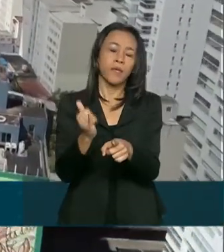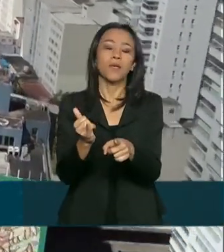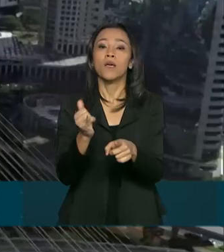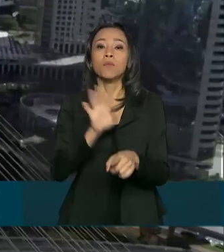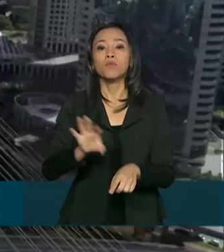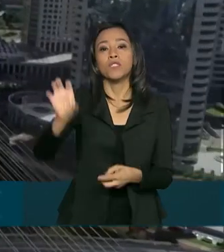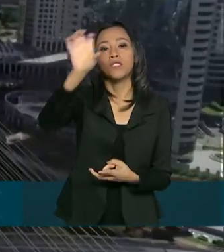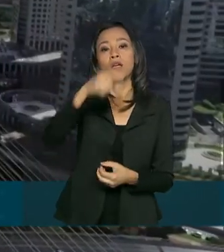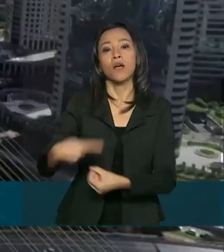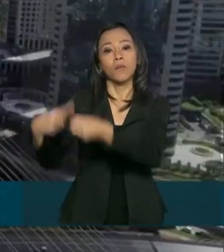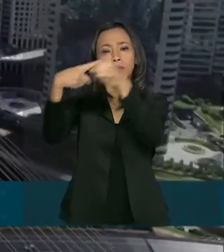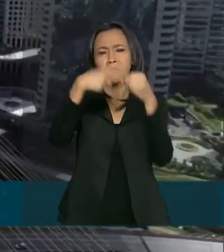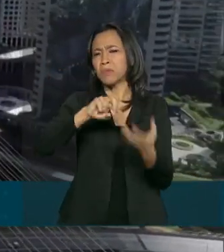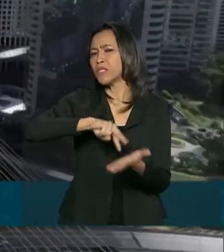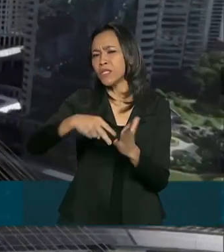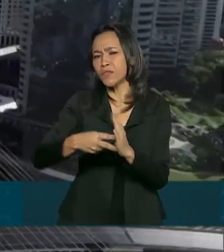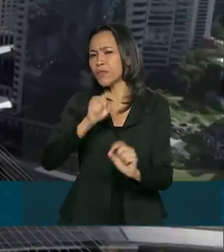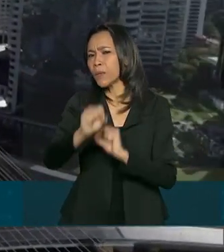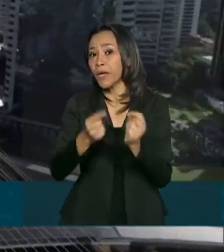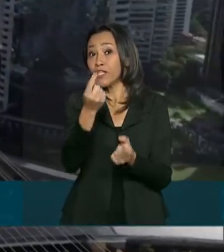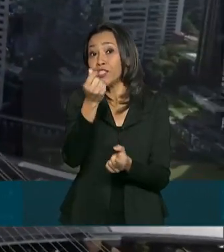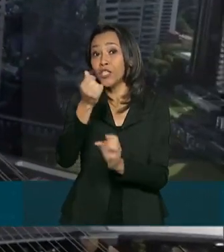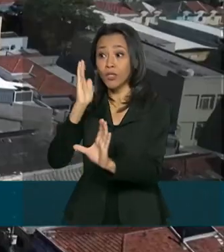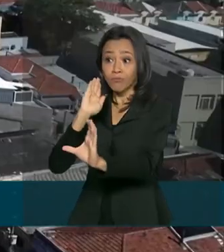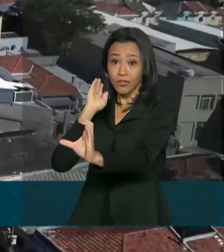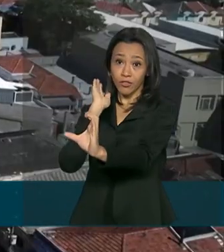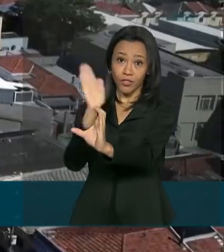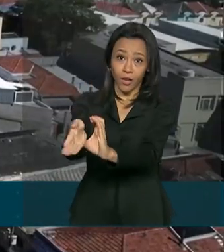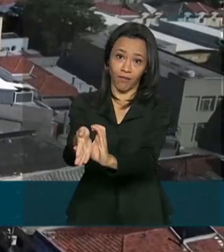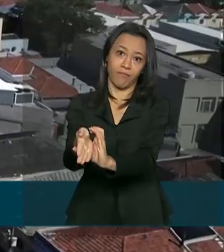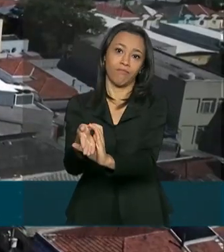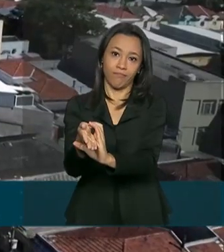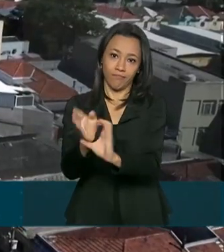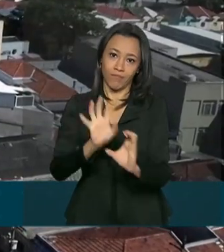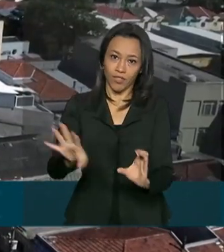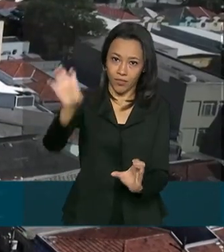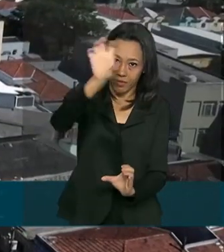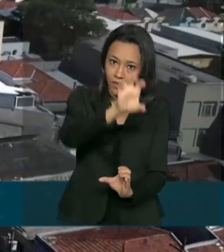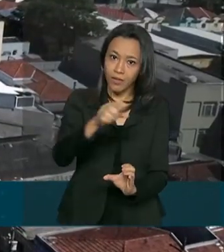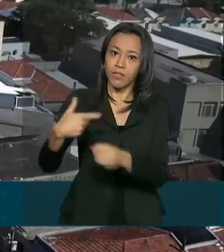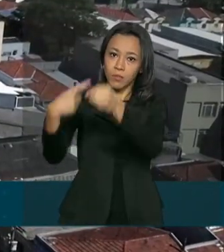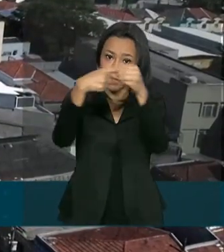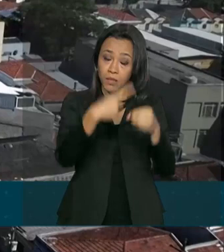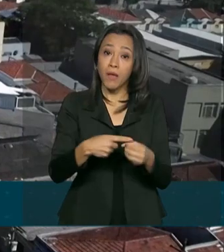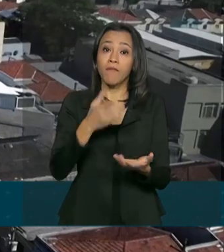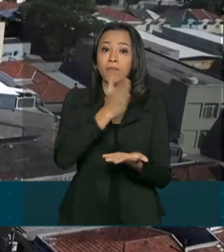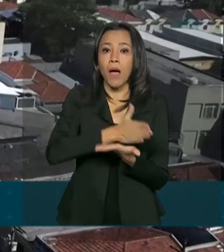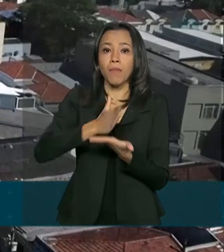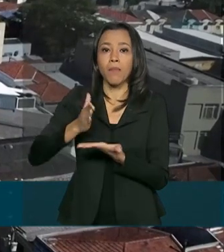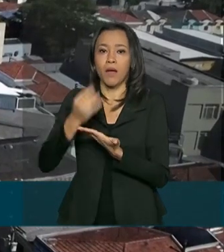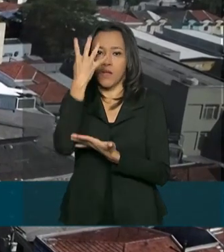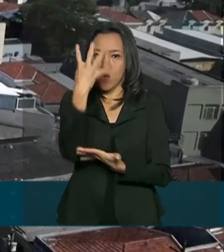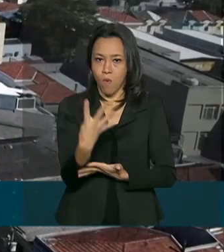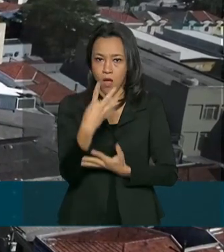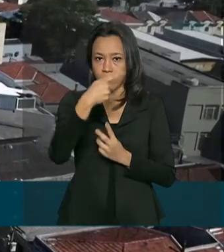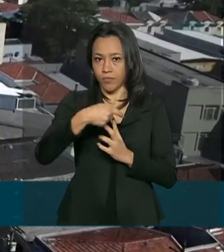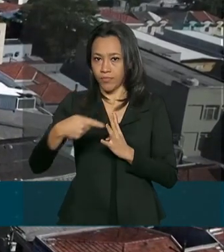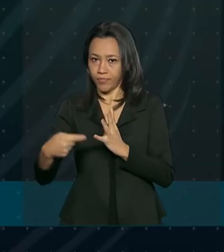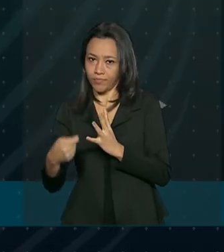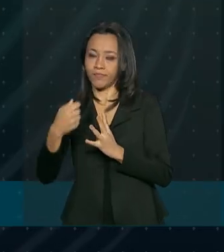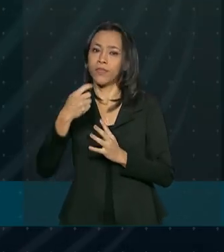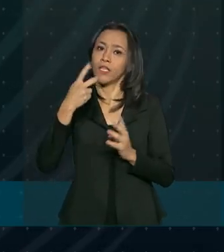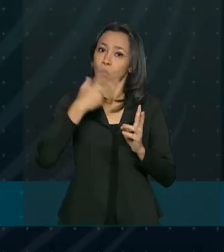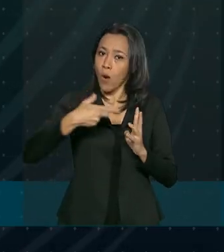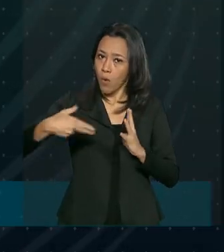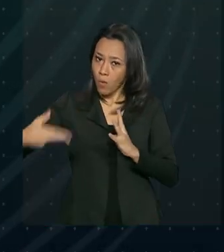e municípios significa dinheiro direto na conta. Os valores serão divididos em quatro parcelas mensais e iguais.